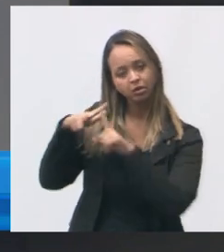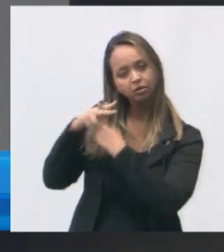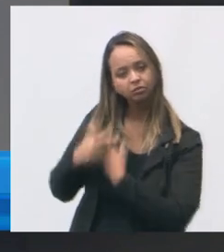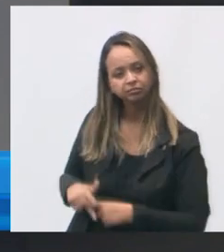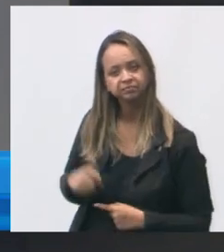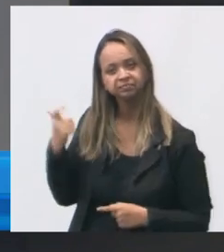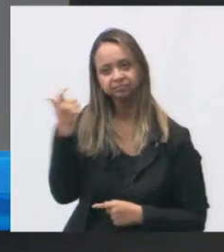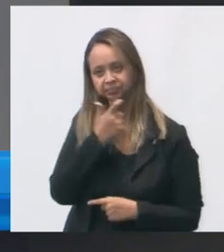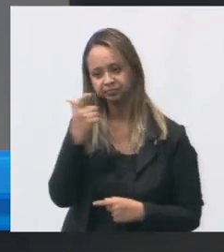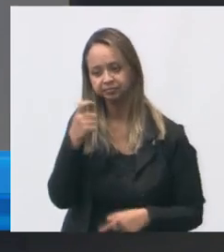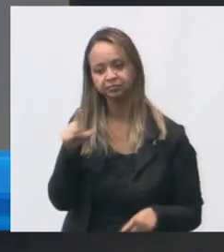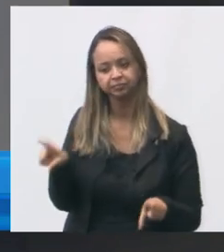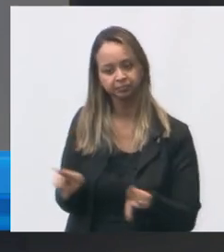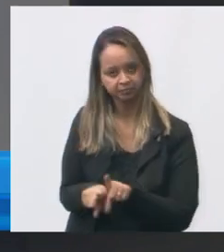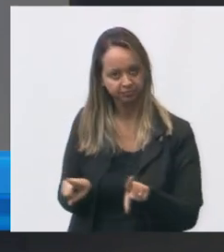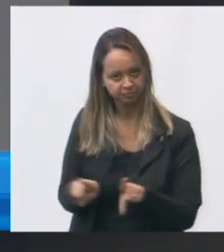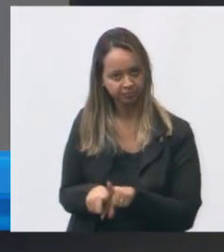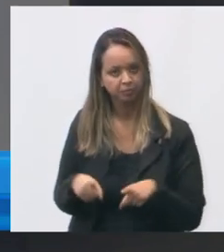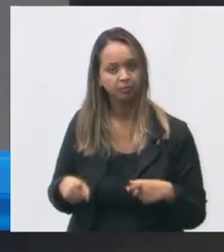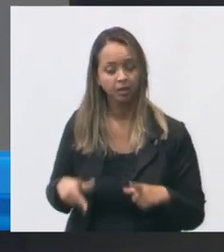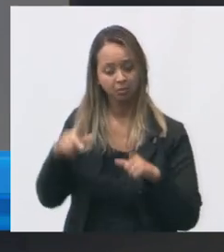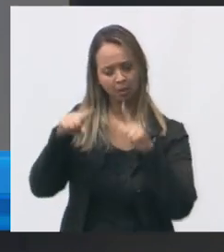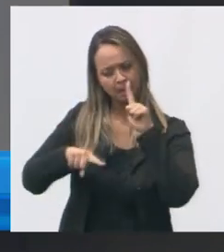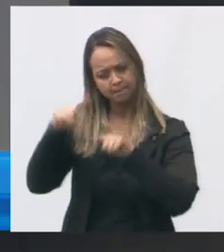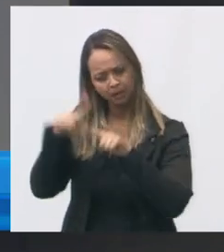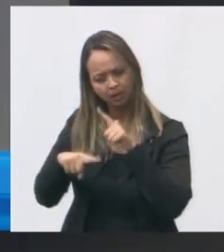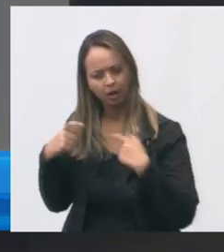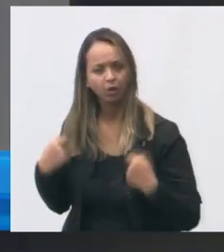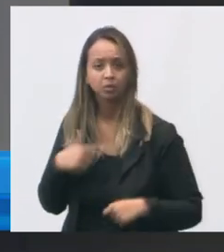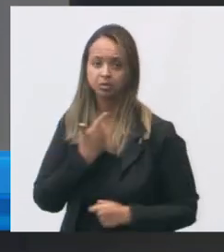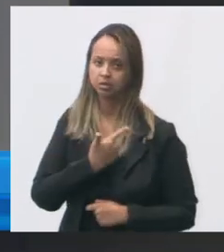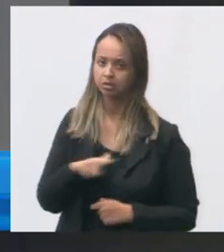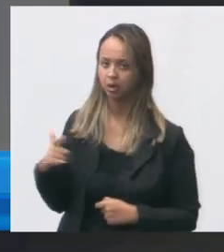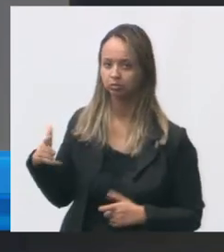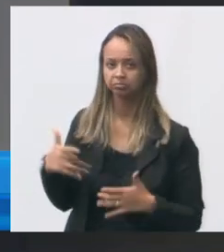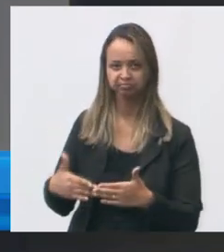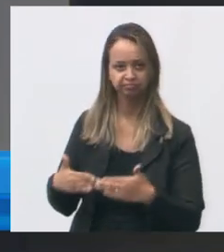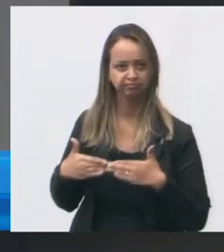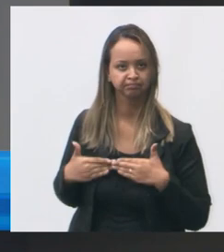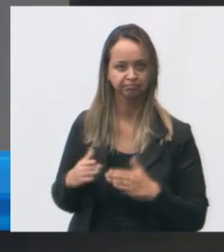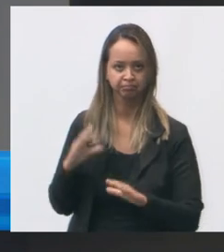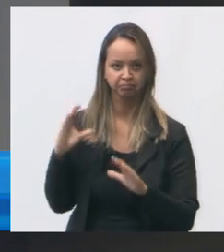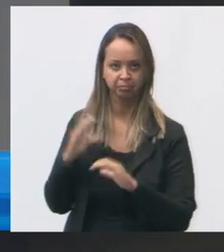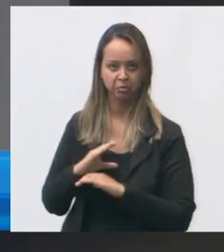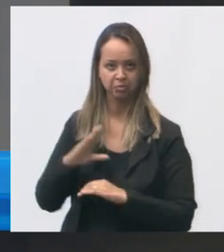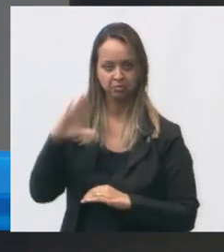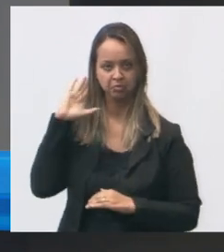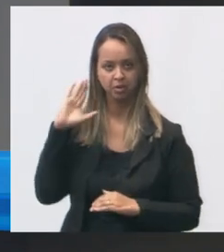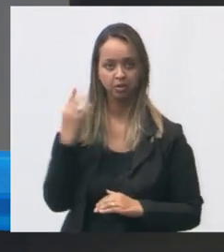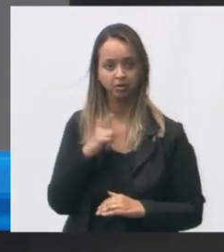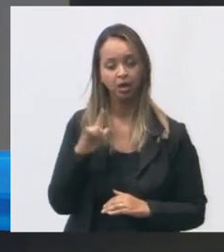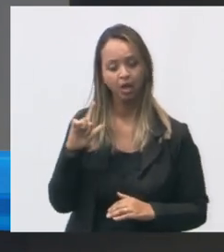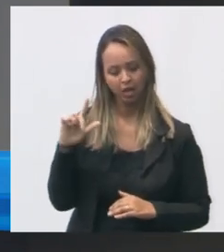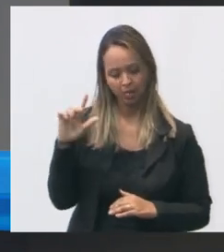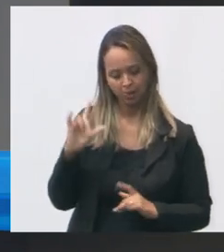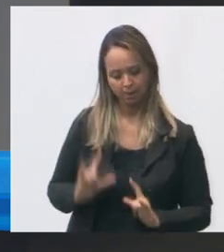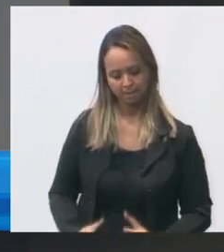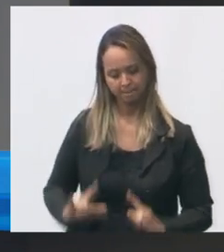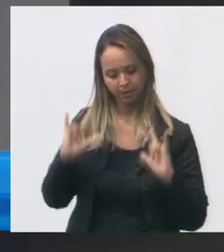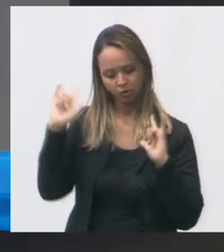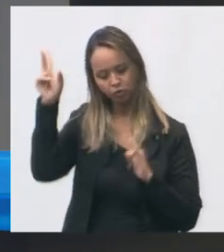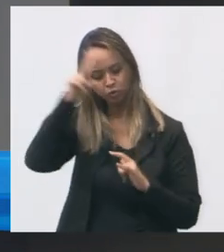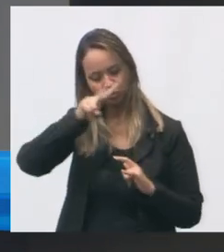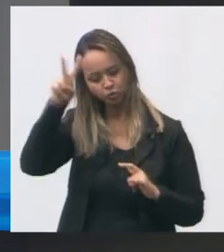odontologia também e imobiliário não possui alvará está vendo a unidade é esse prédio histórico aqui no centro da